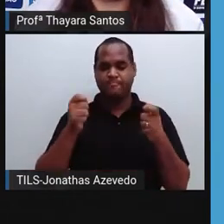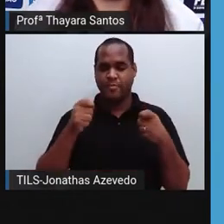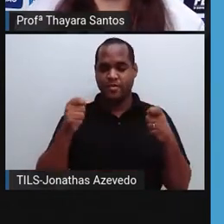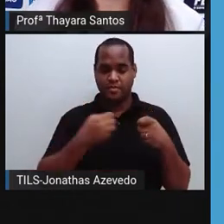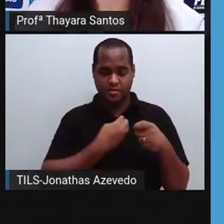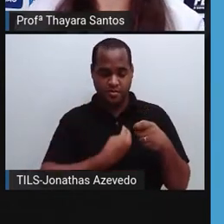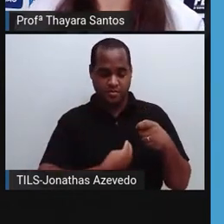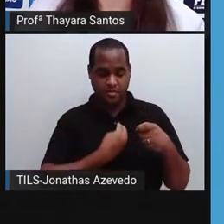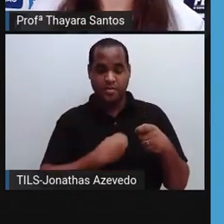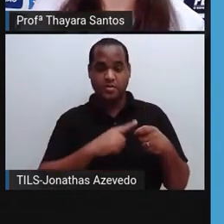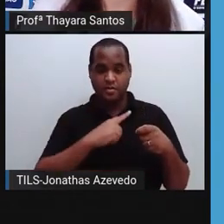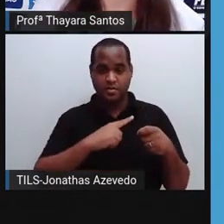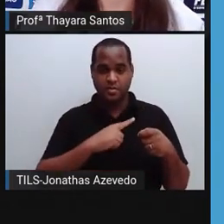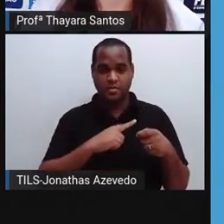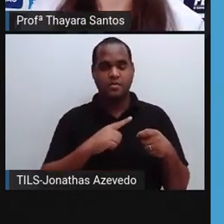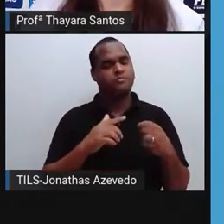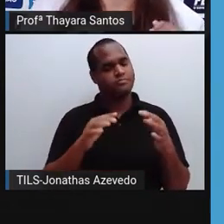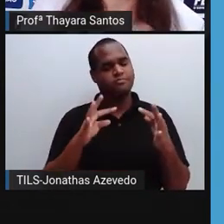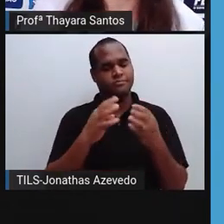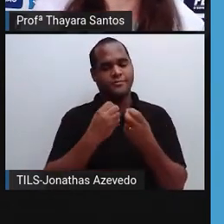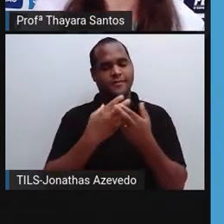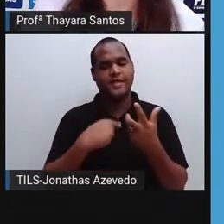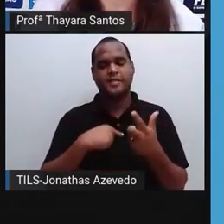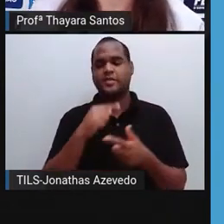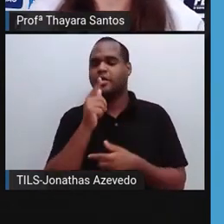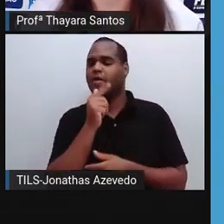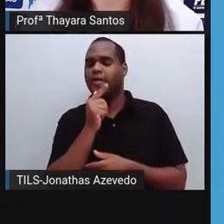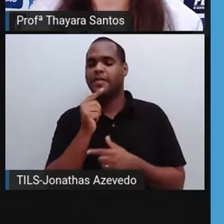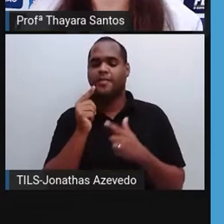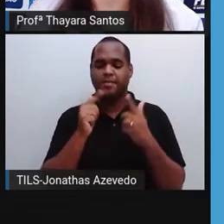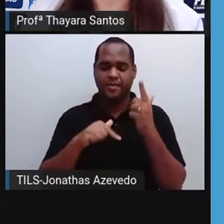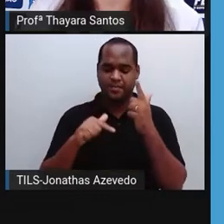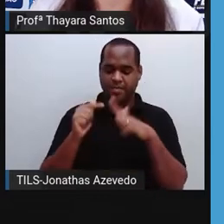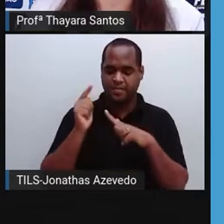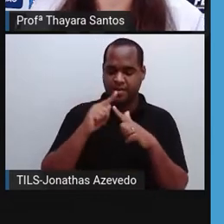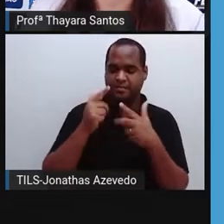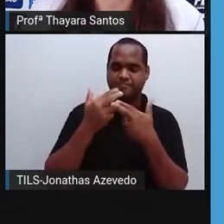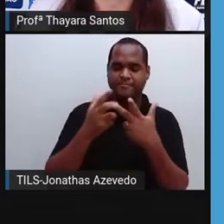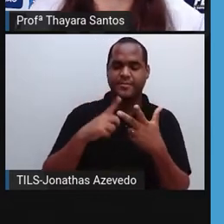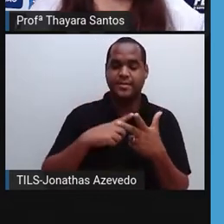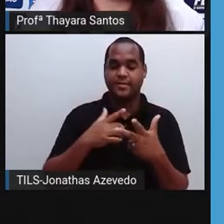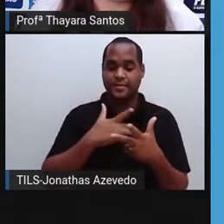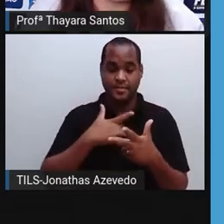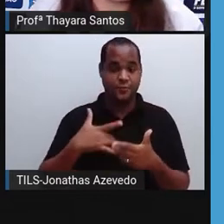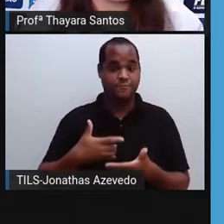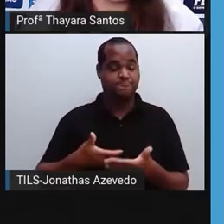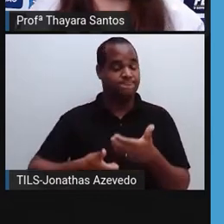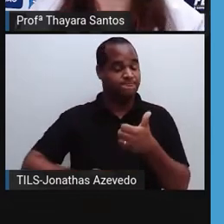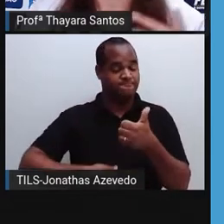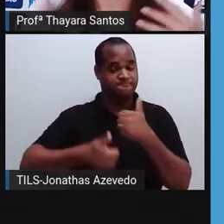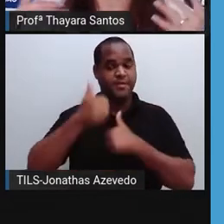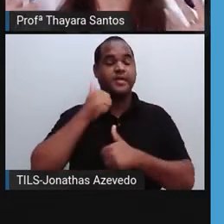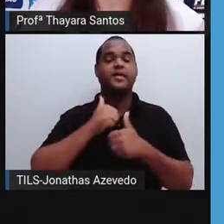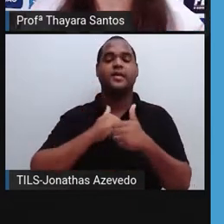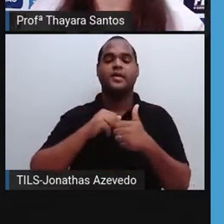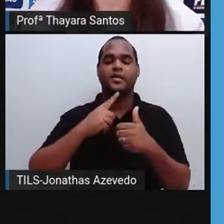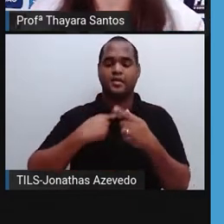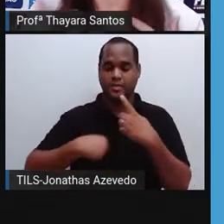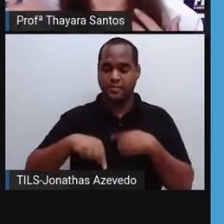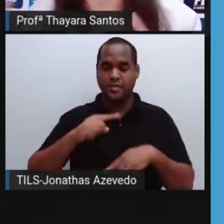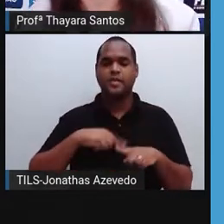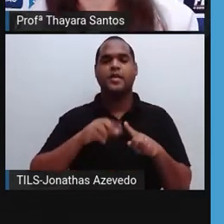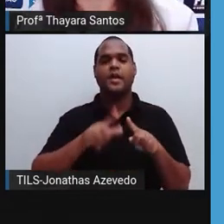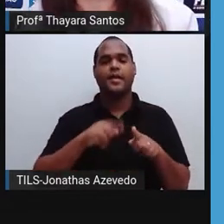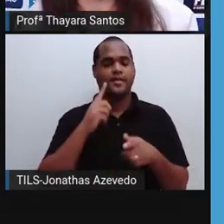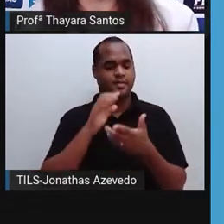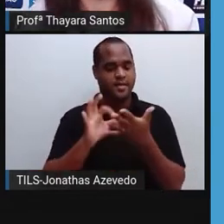vivos, pois é justamente através dela que a gente consegue realizar algumas funções que são vitais no nosso organismo. Tem muitas funções que as